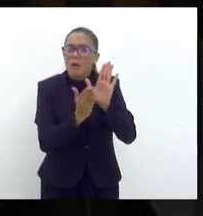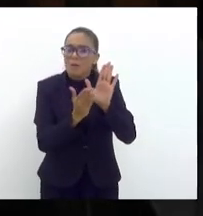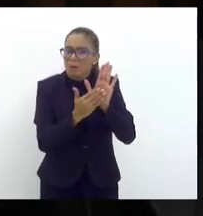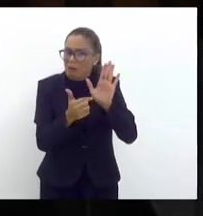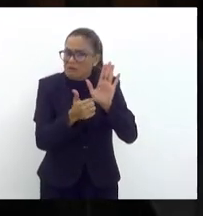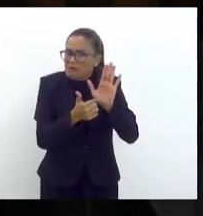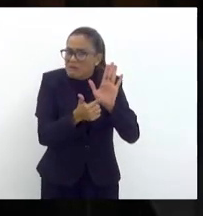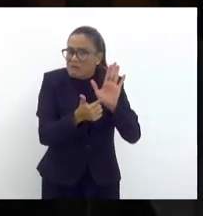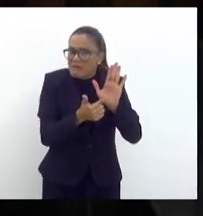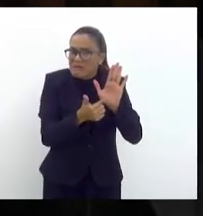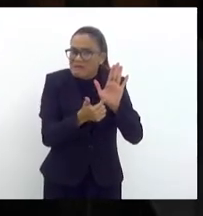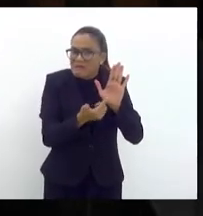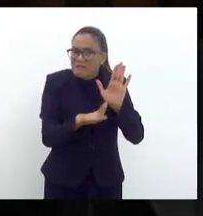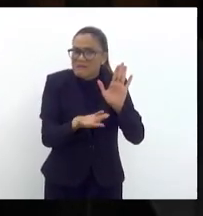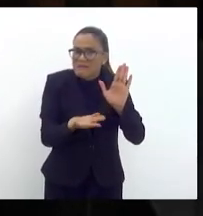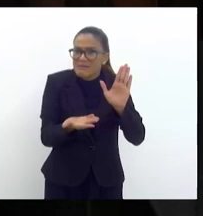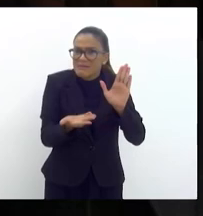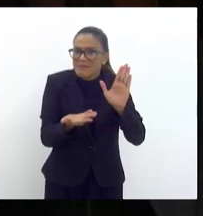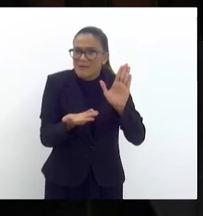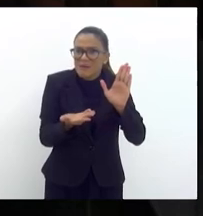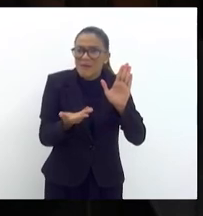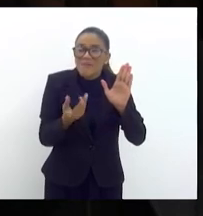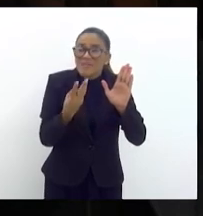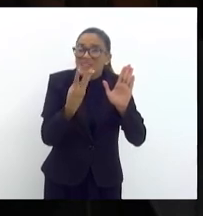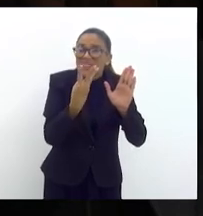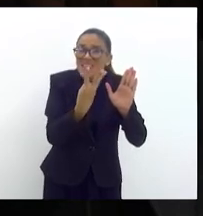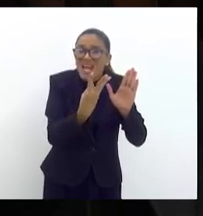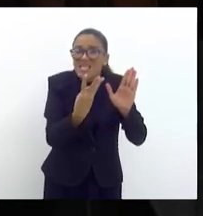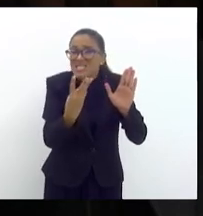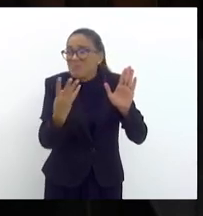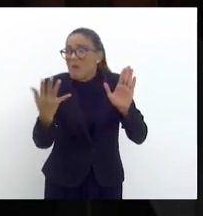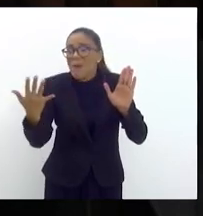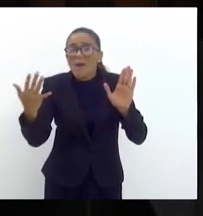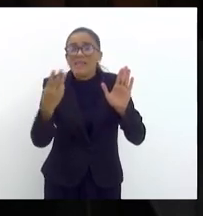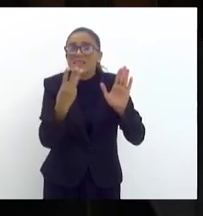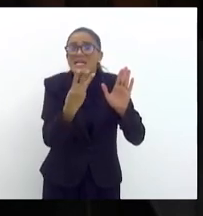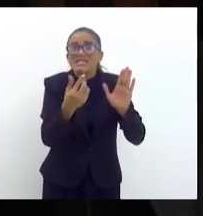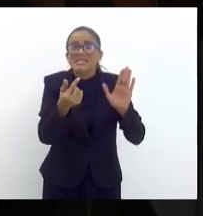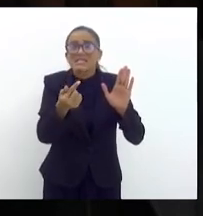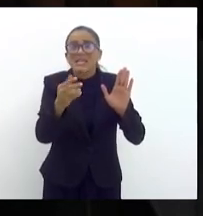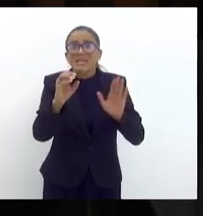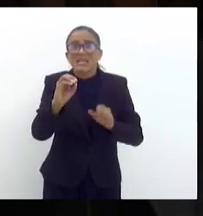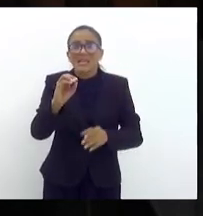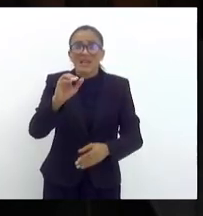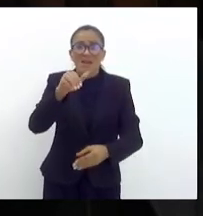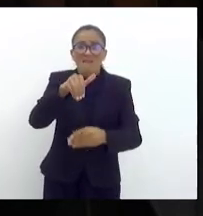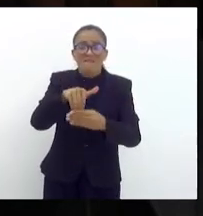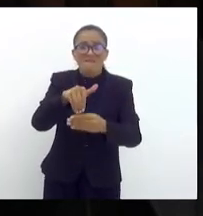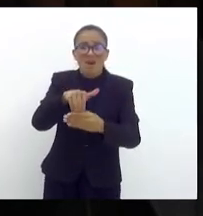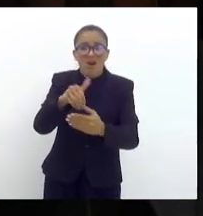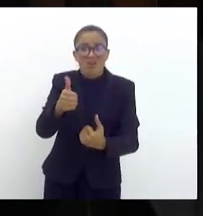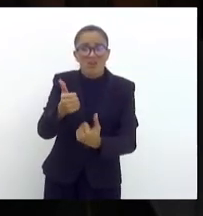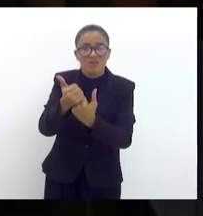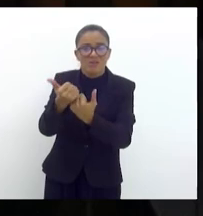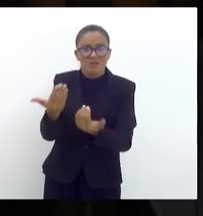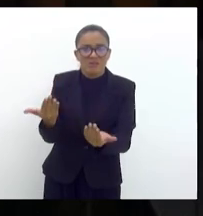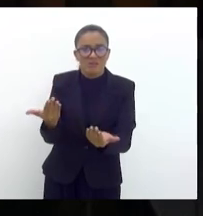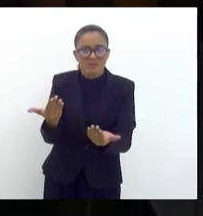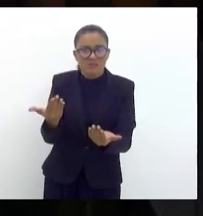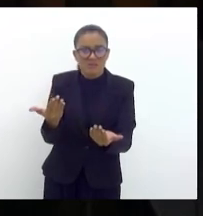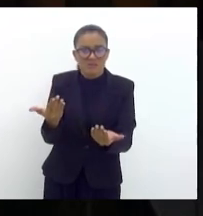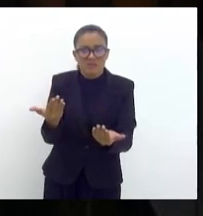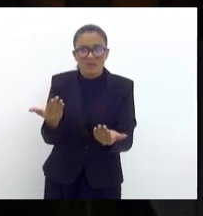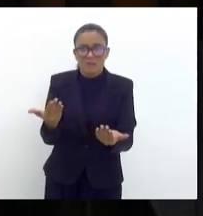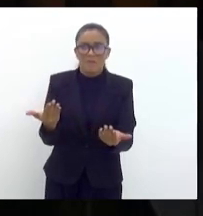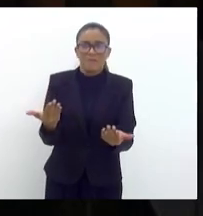tenha, acho que se eu não salvo de membro, mas 370 votos. Se não for isso, foi muito